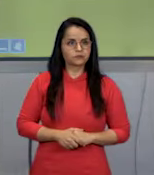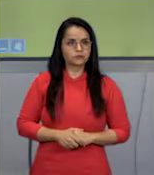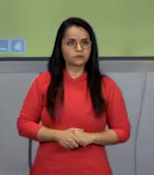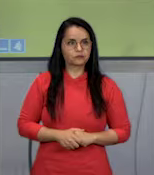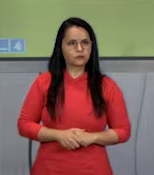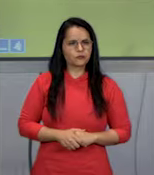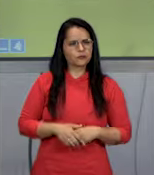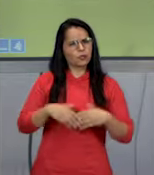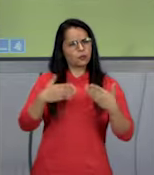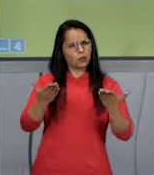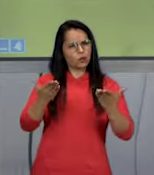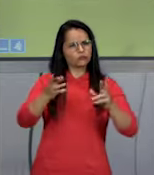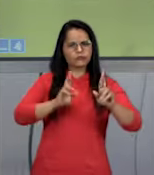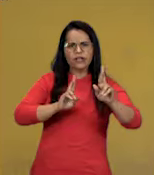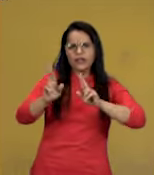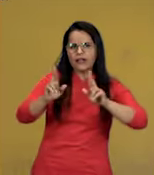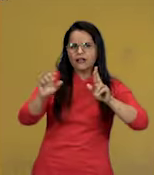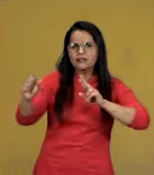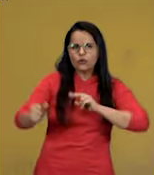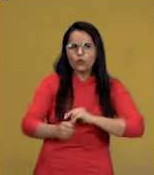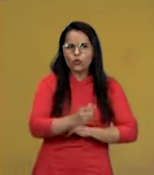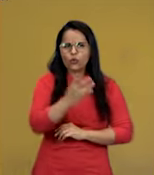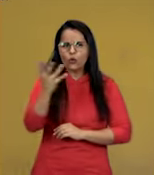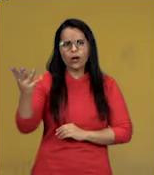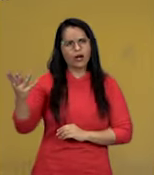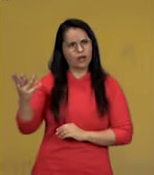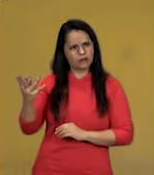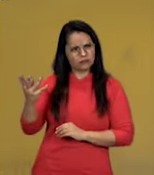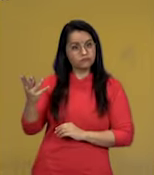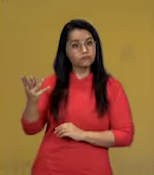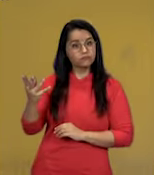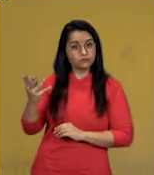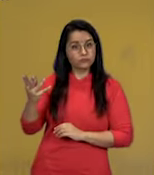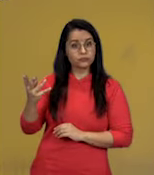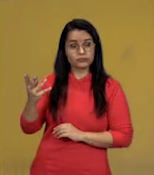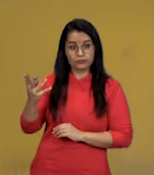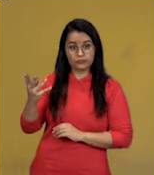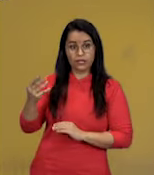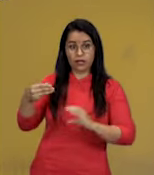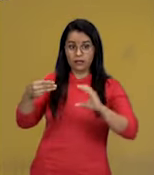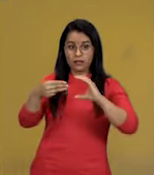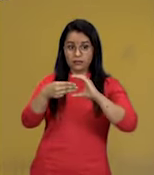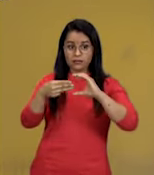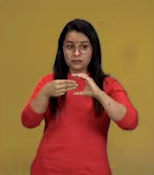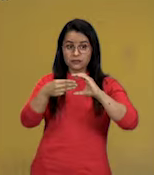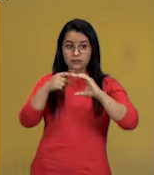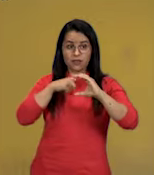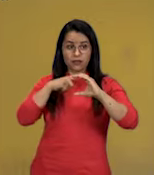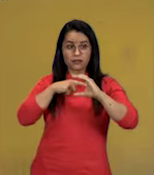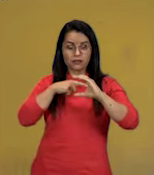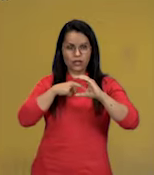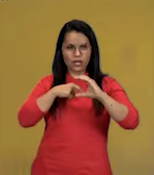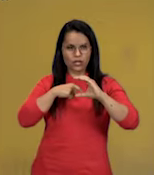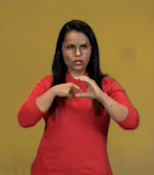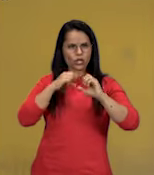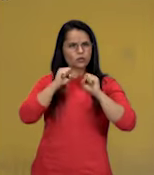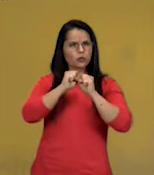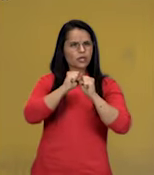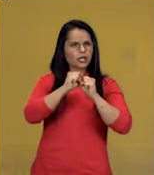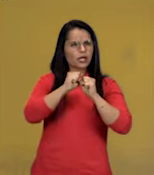Em relação à quantidade de células que os organismos possuem, nós podemos classificá-los em